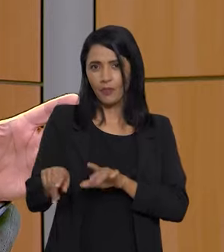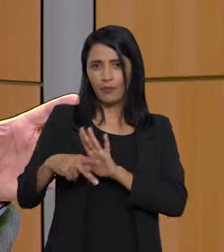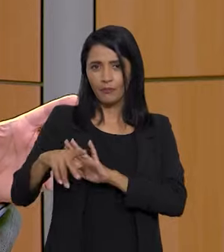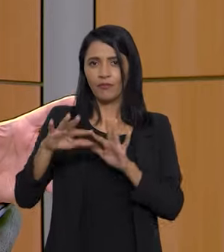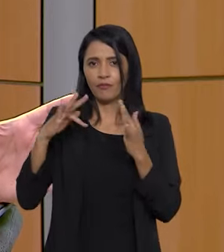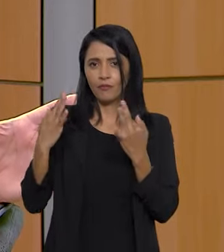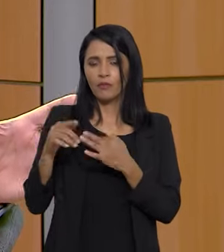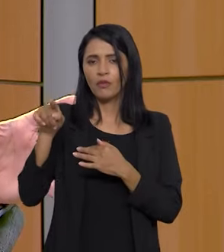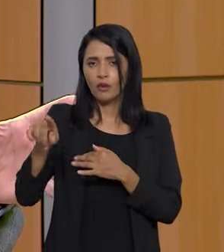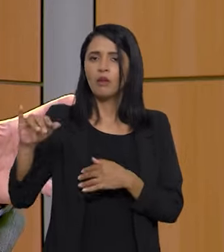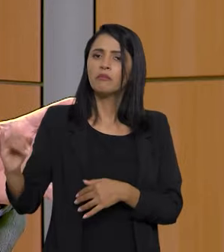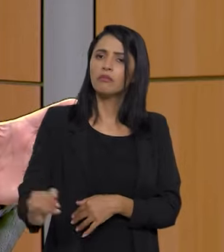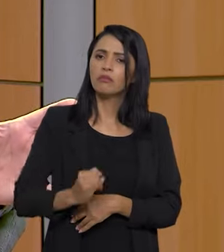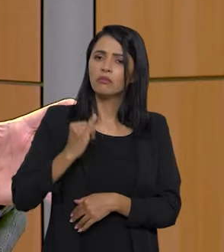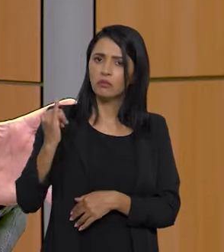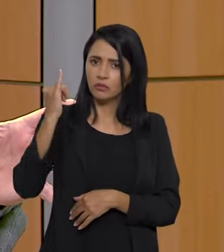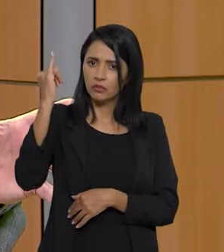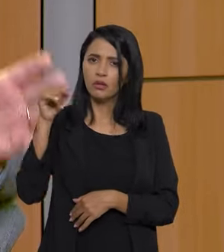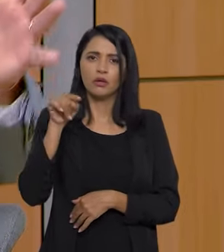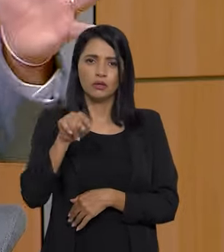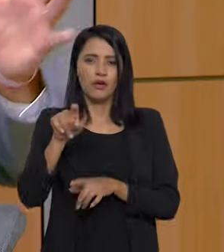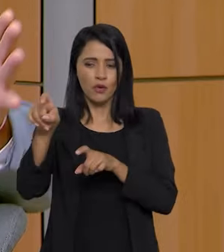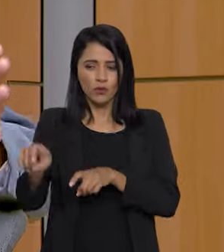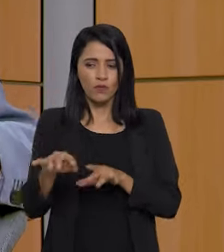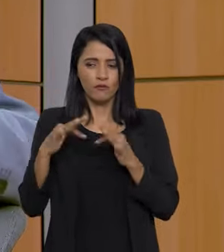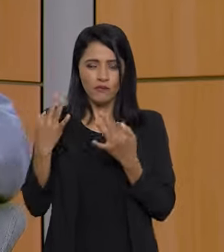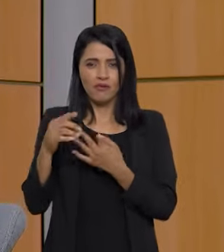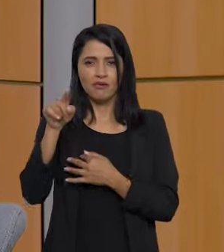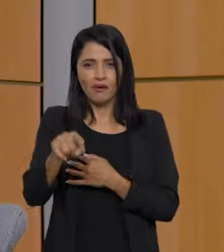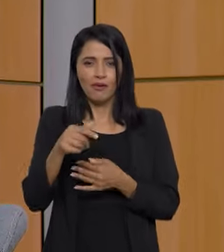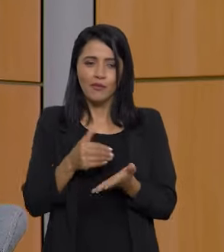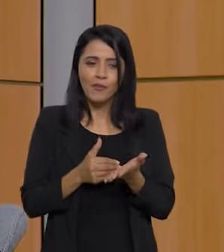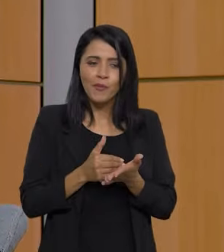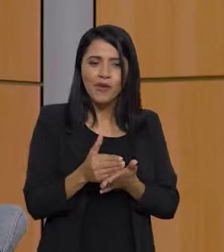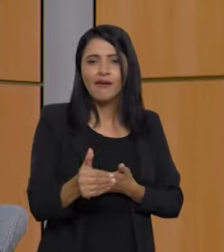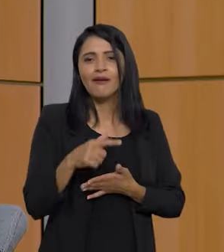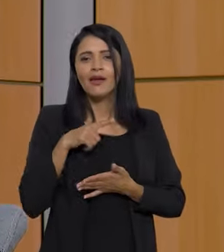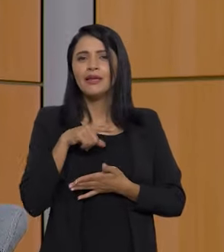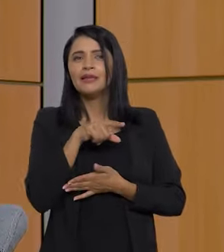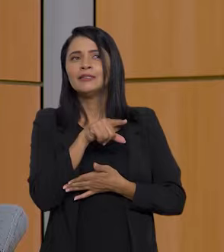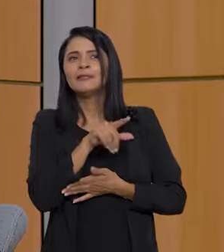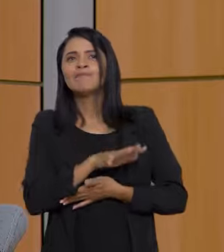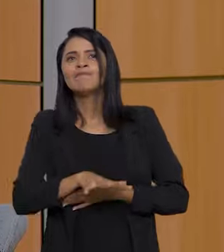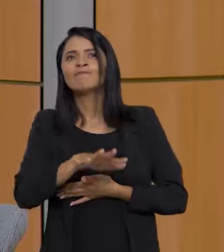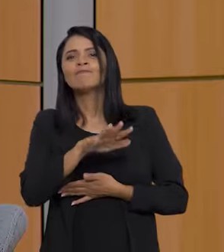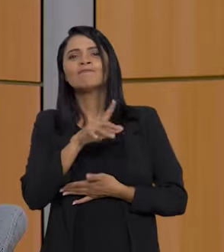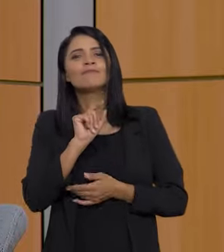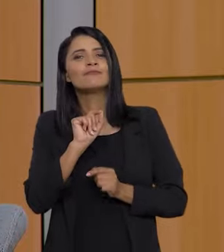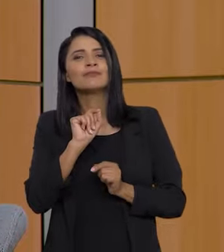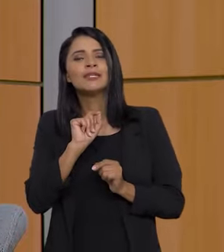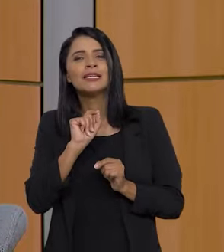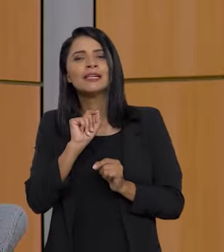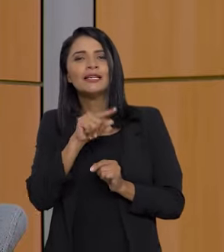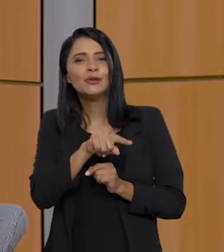familiar, ele é muito importante. O agricultor familiar, ele é desde o mais